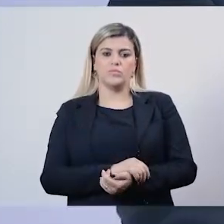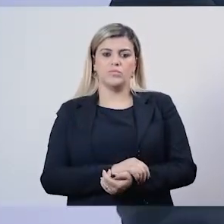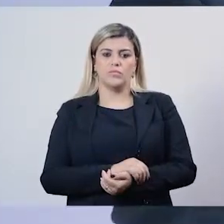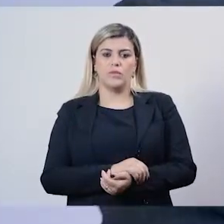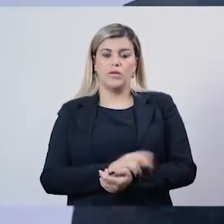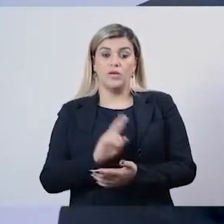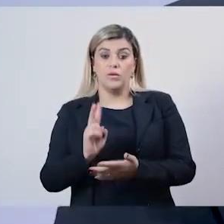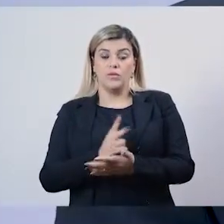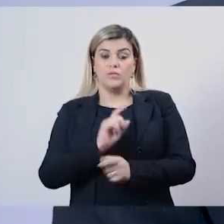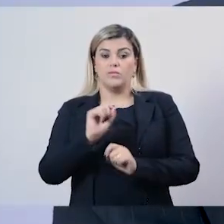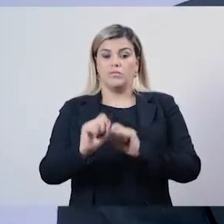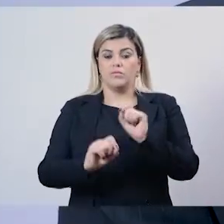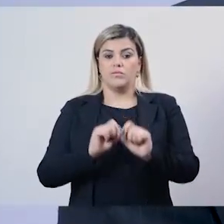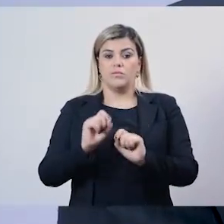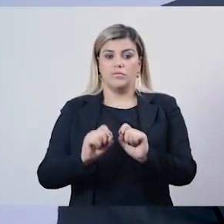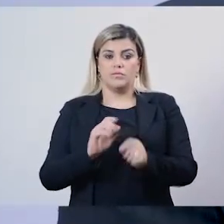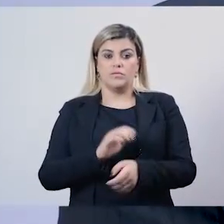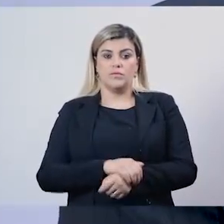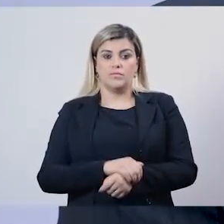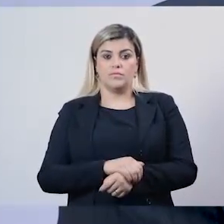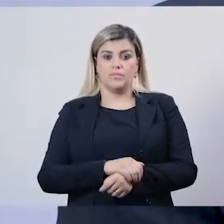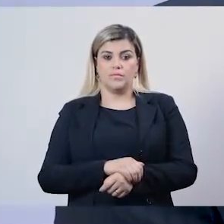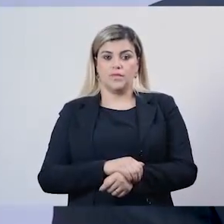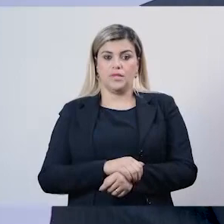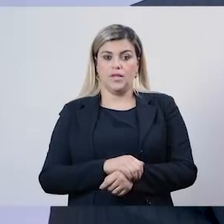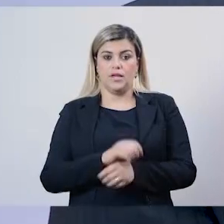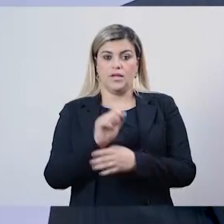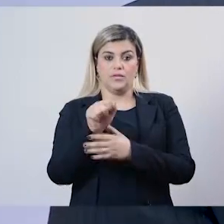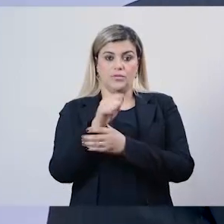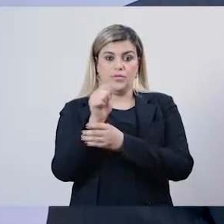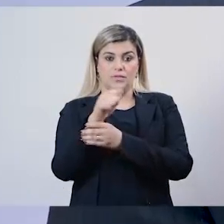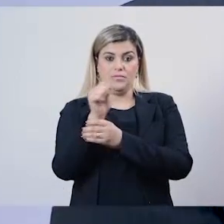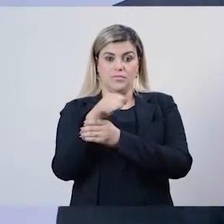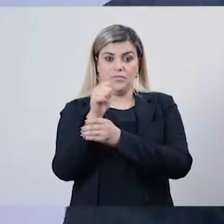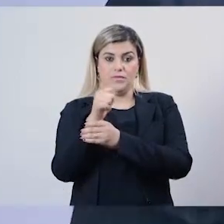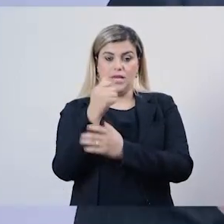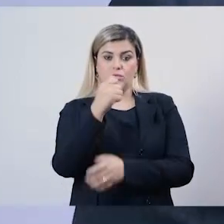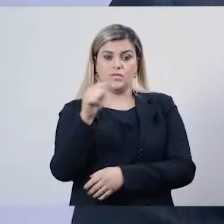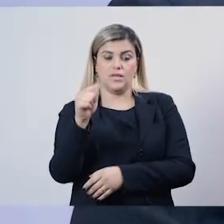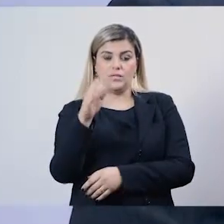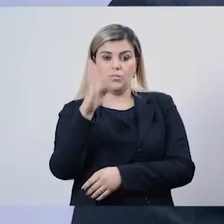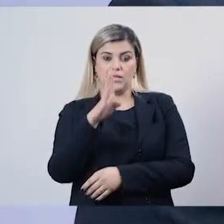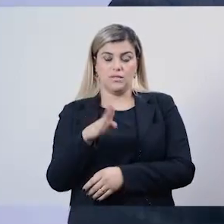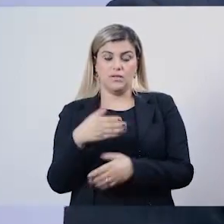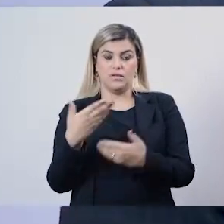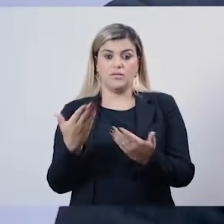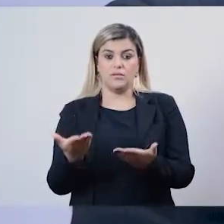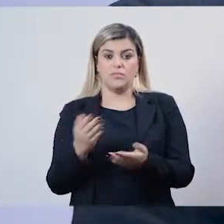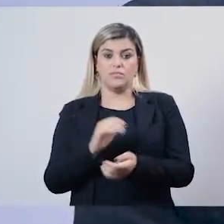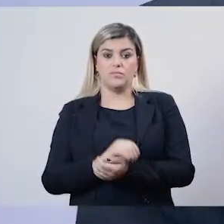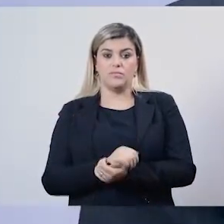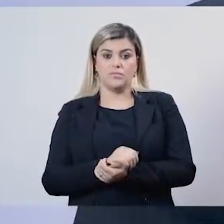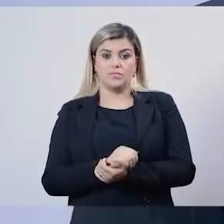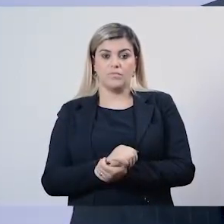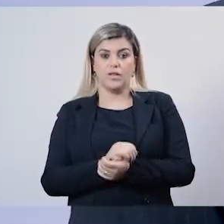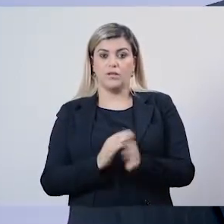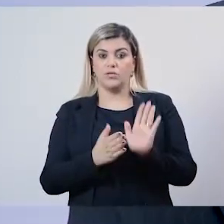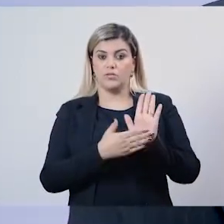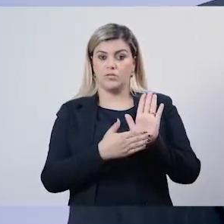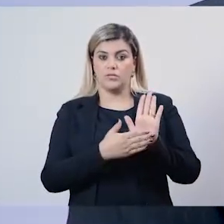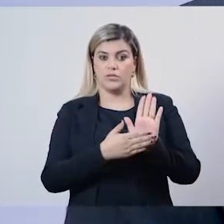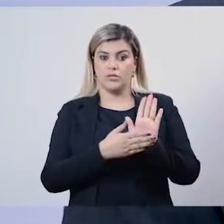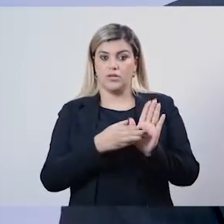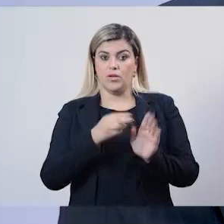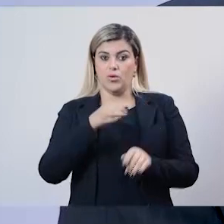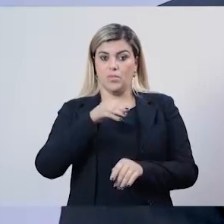BF, Brasileira de Fisioterapeutas, mediante uma solicitação do Ministério do Trabalho,